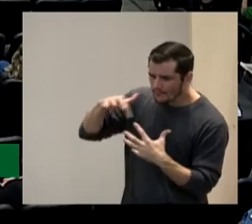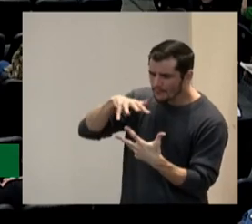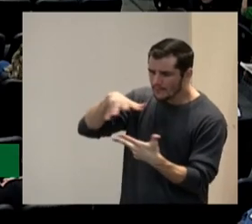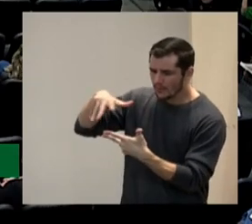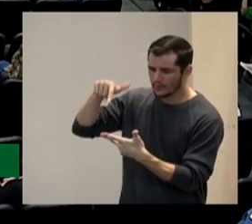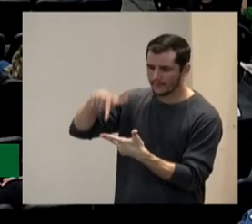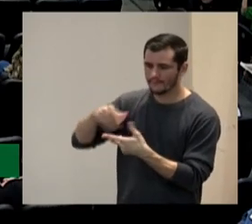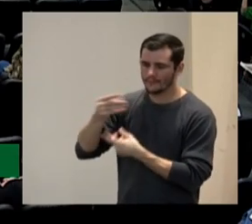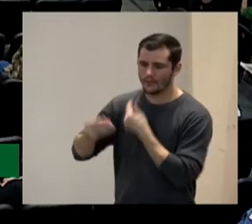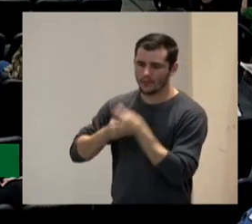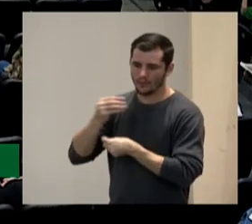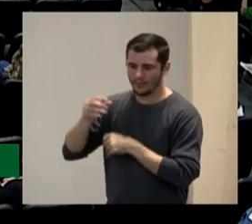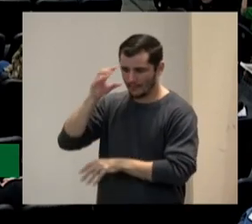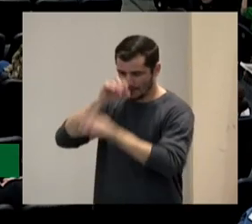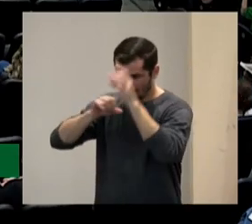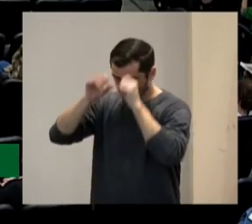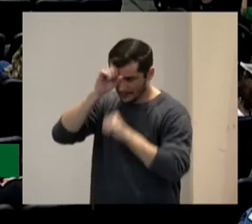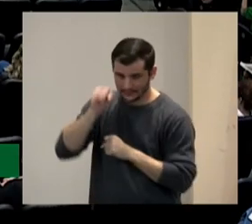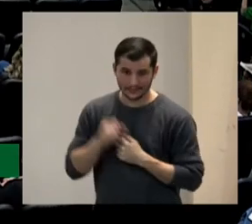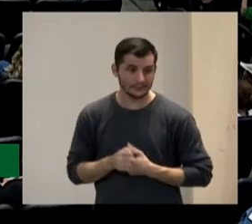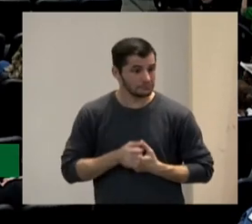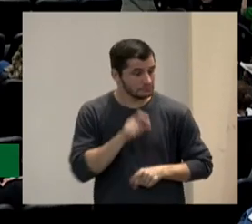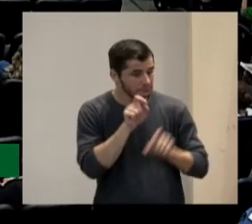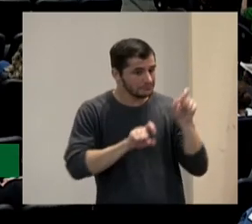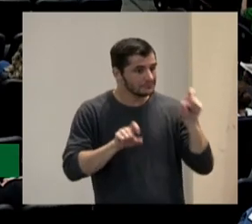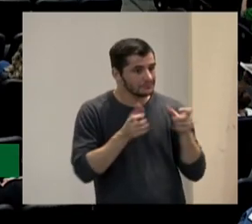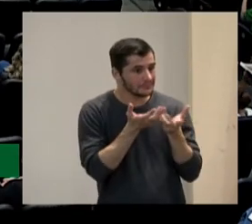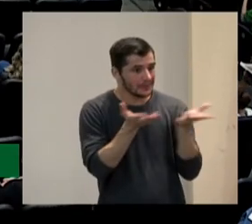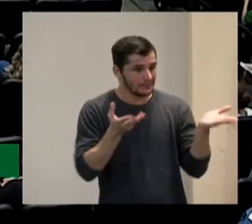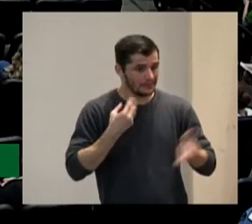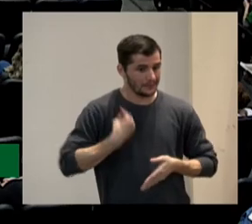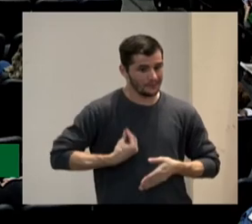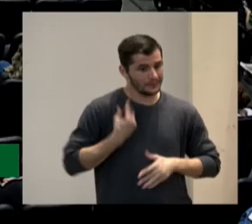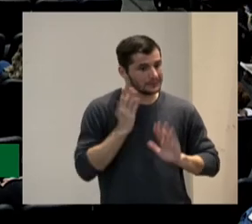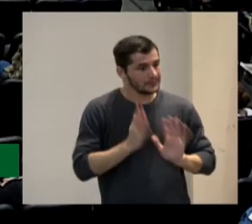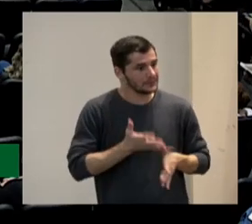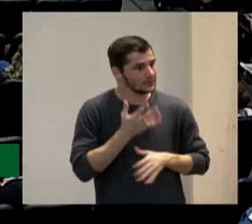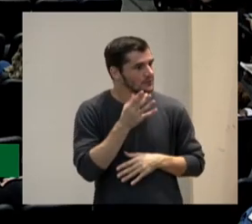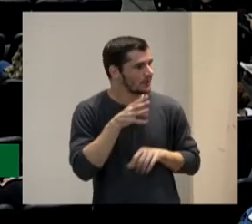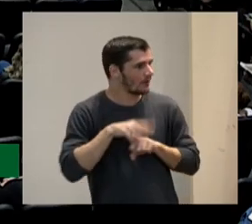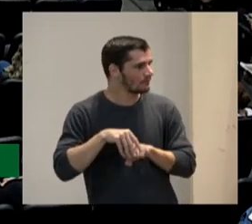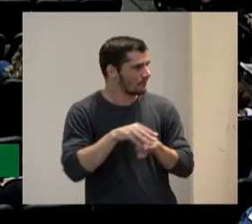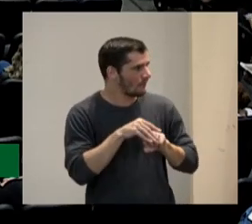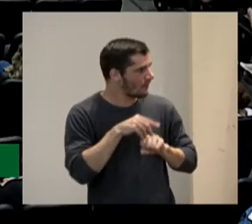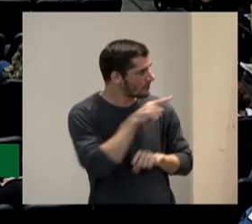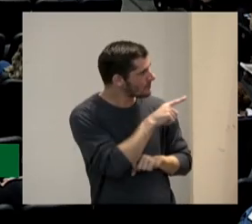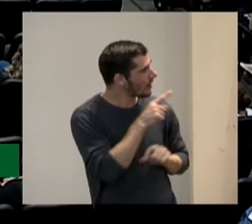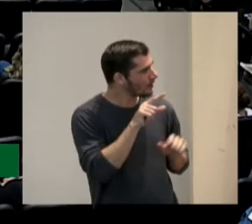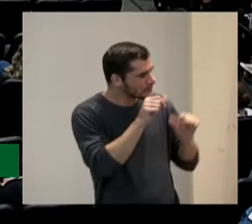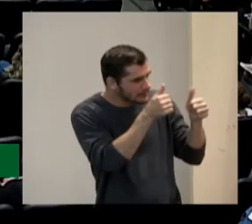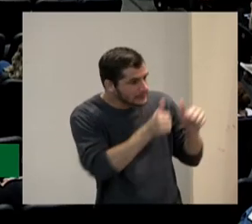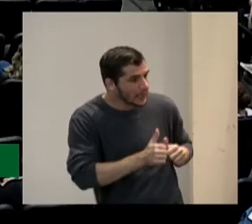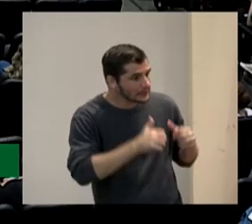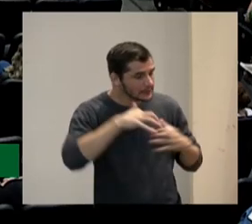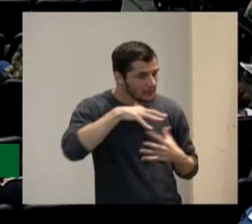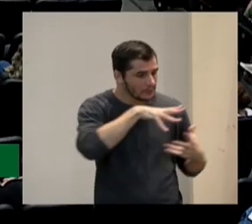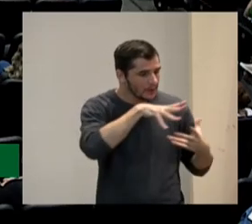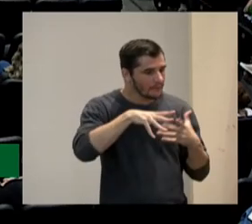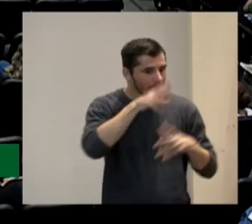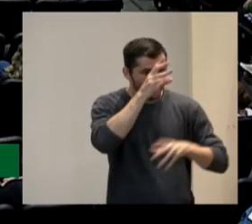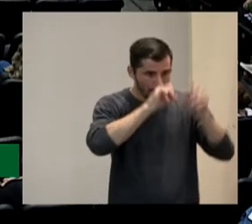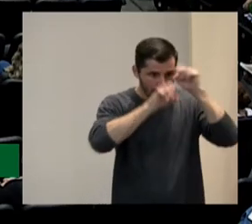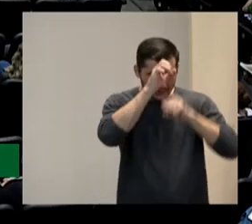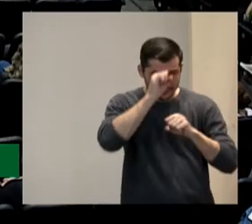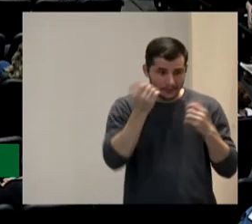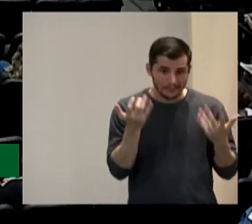que o público que aqui está é um público já conhecedor do que desenho universal para aprendizagem mas se me permitem vou